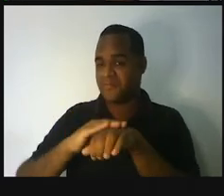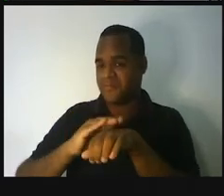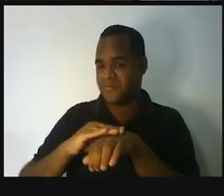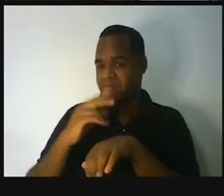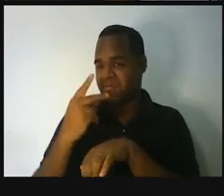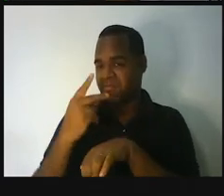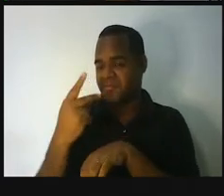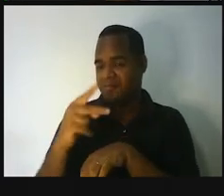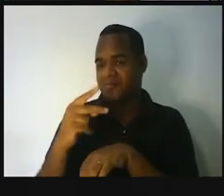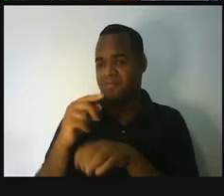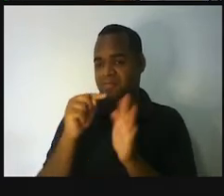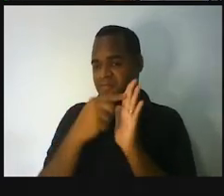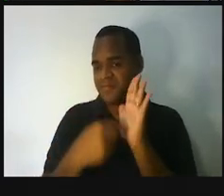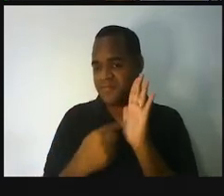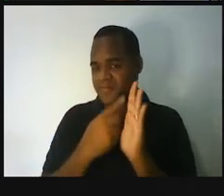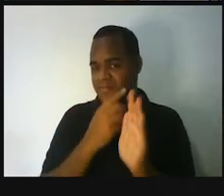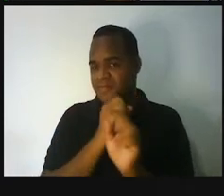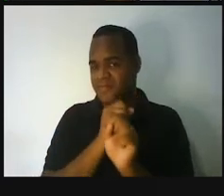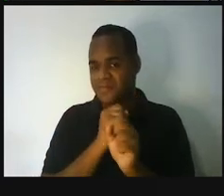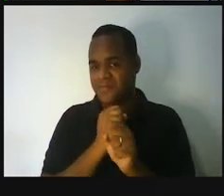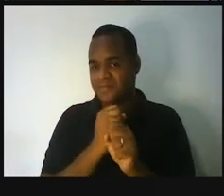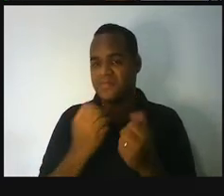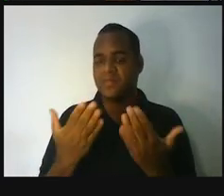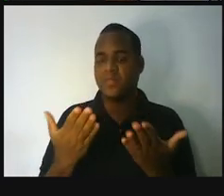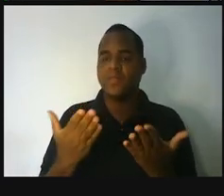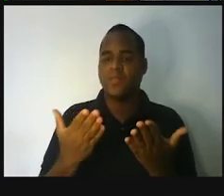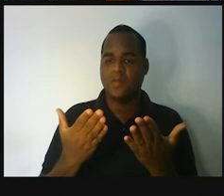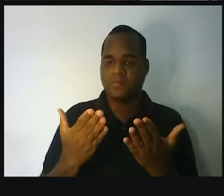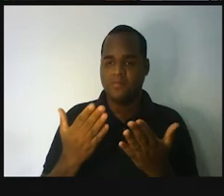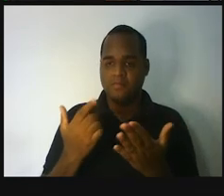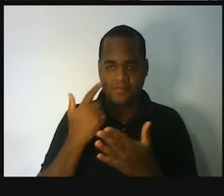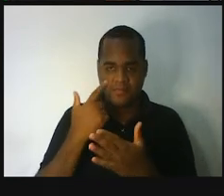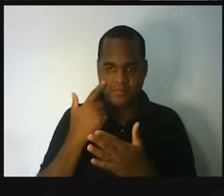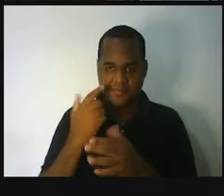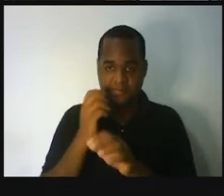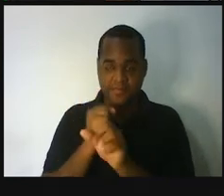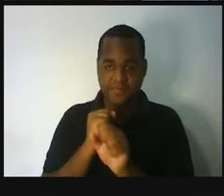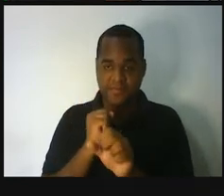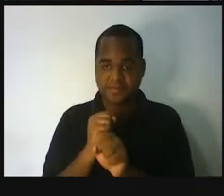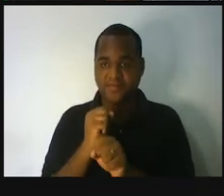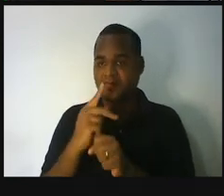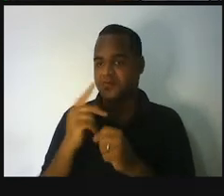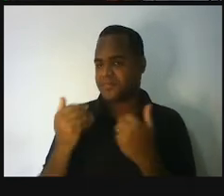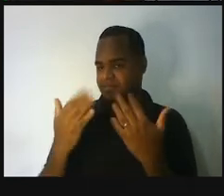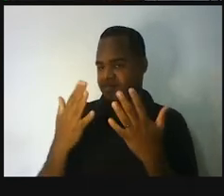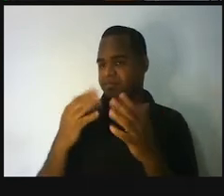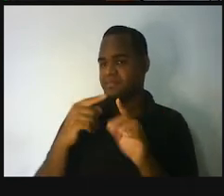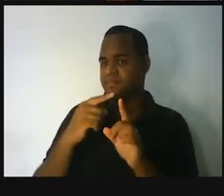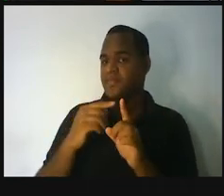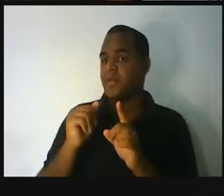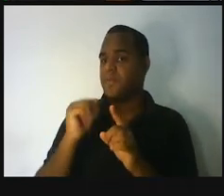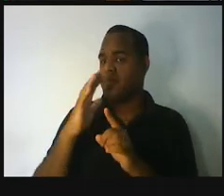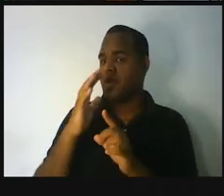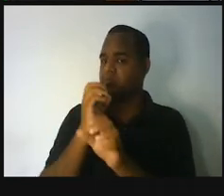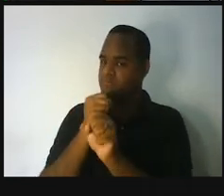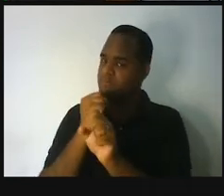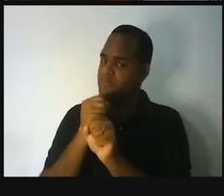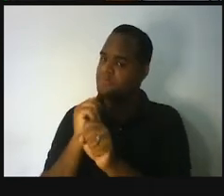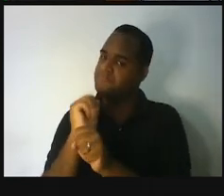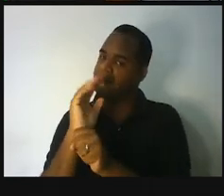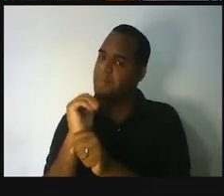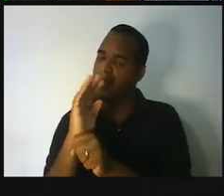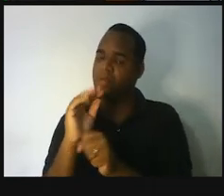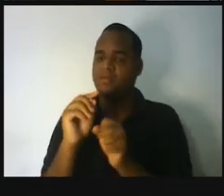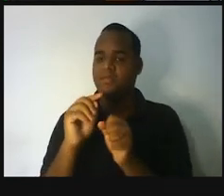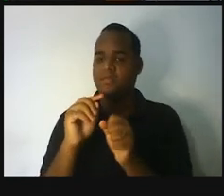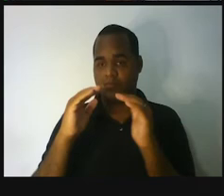que aqui na minha calculadora, eu peguei primeiro o maior número e somei com o menor. deu esse número